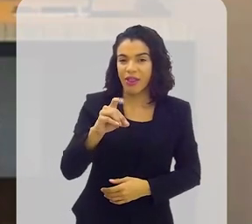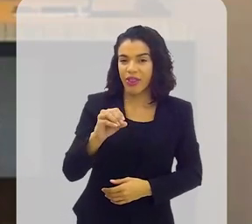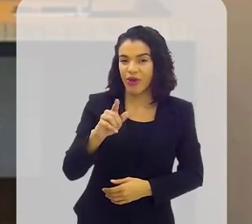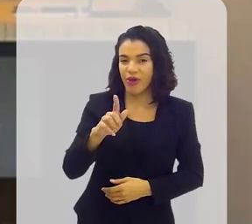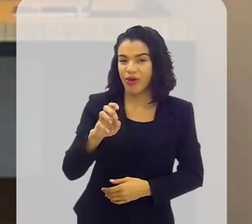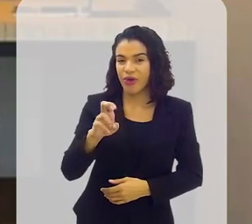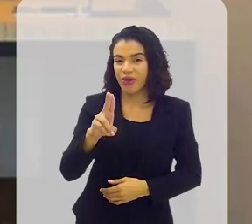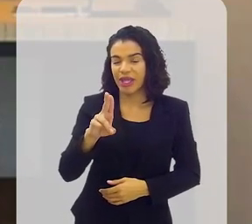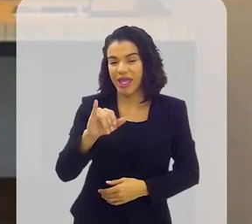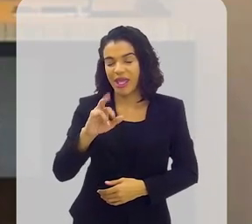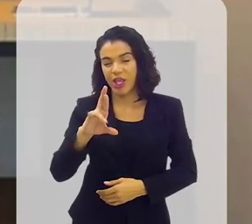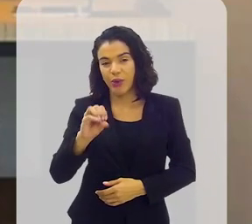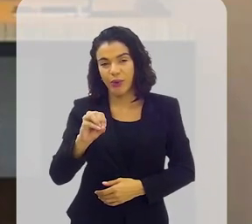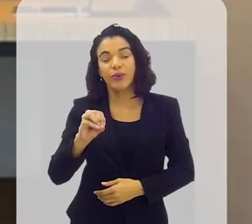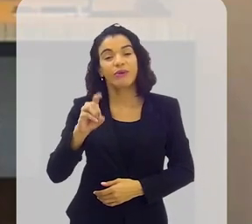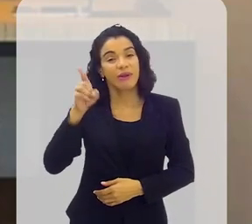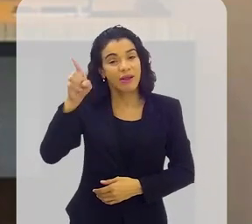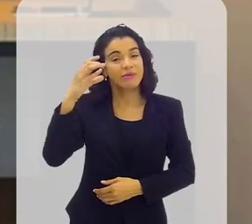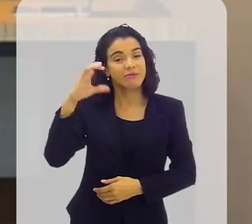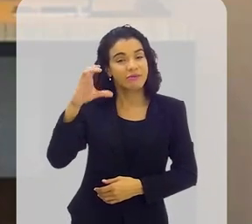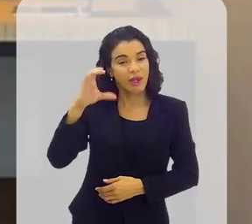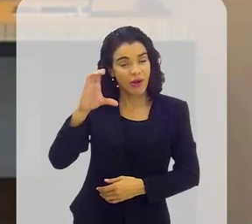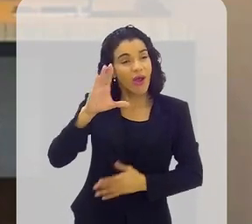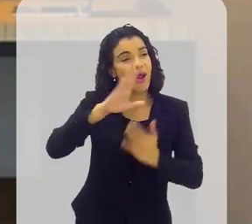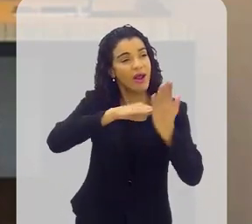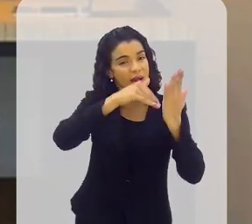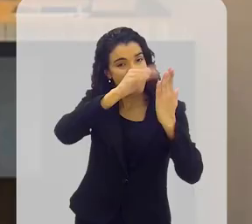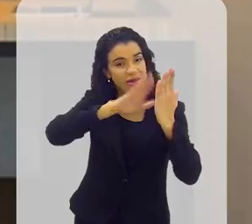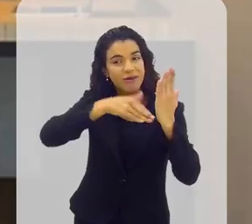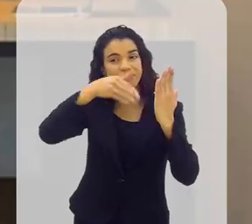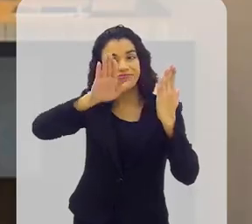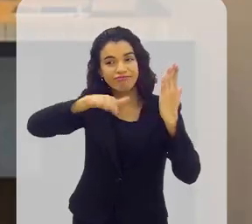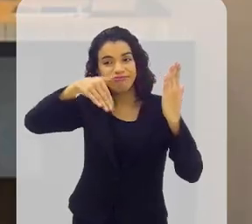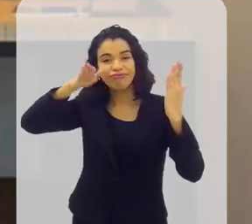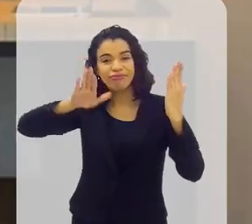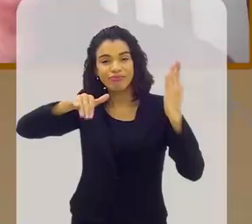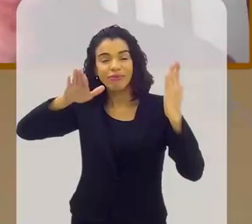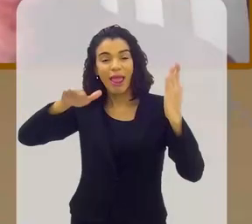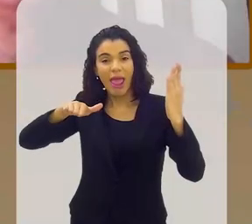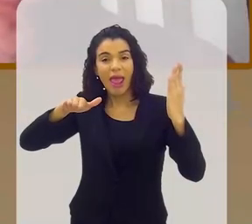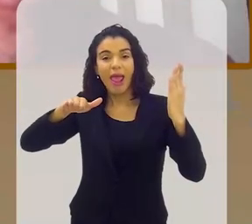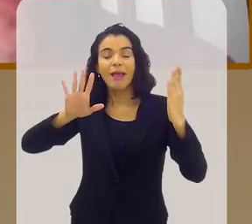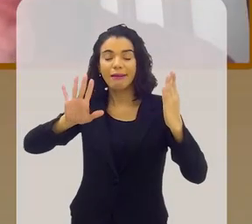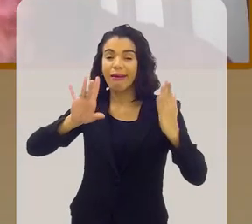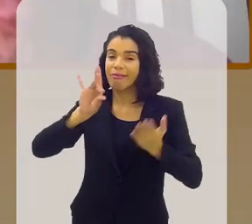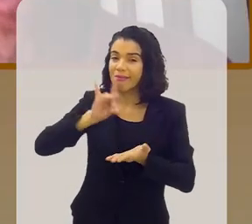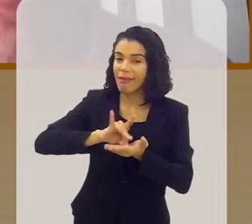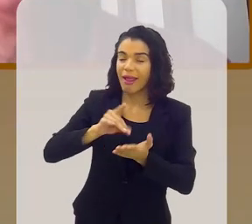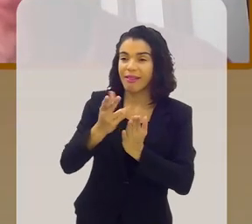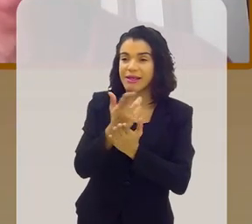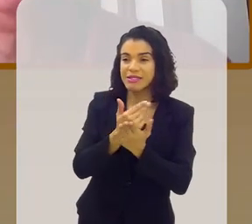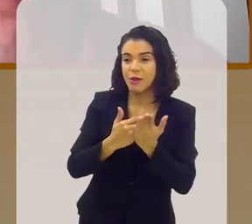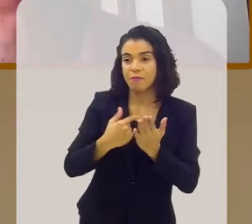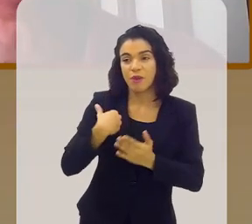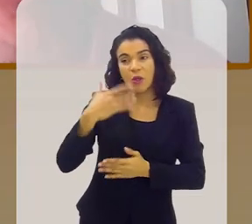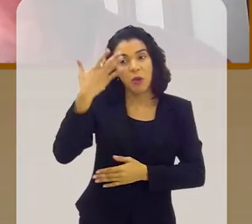que também as paredes eram pintadas com as imagens do... E eram desenhos também. Sim.